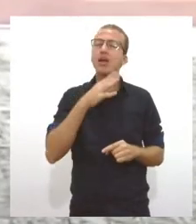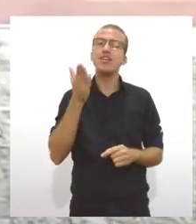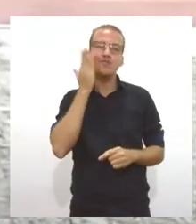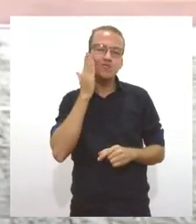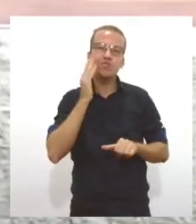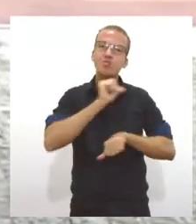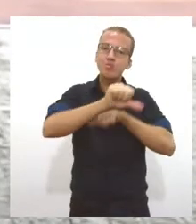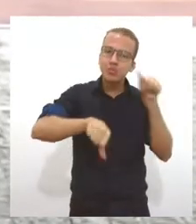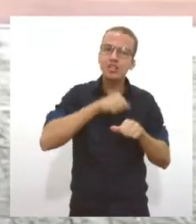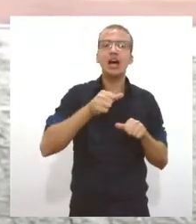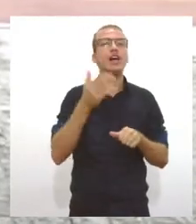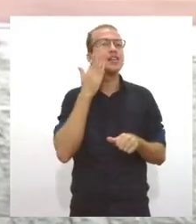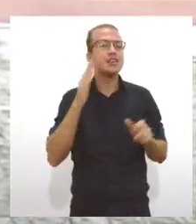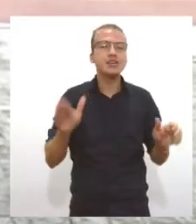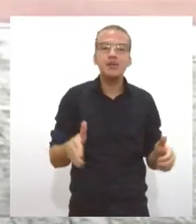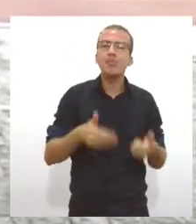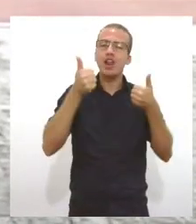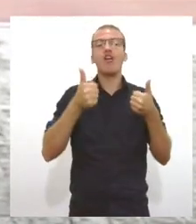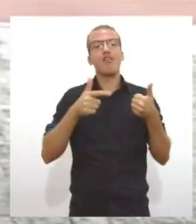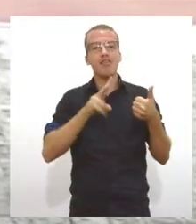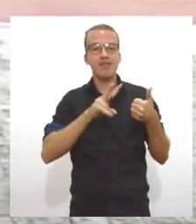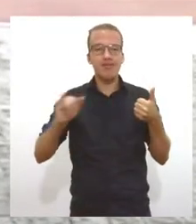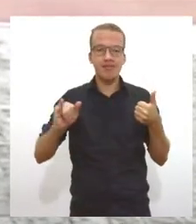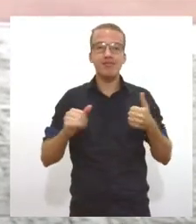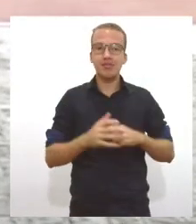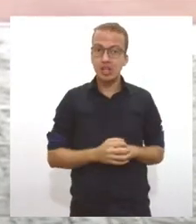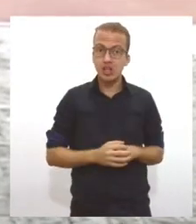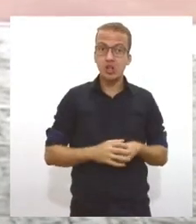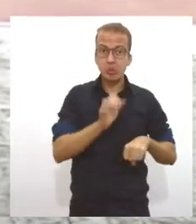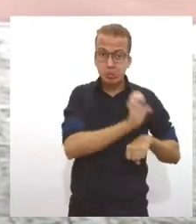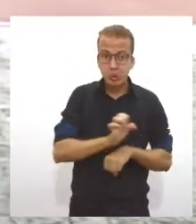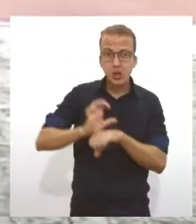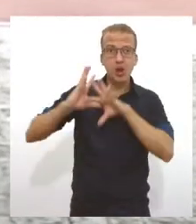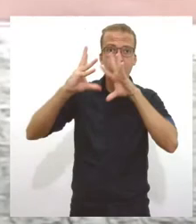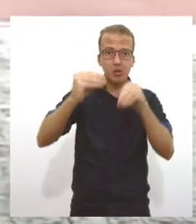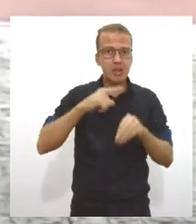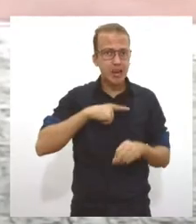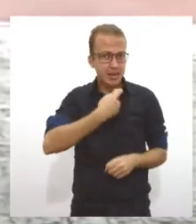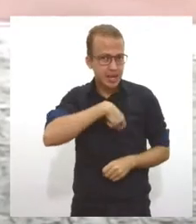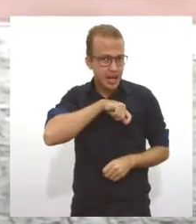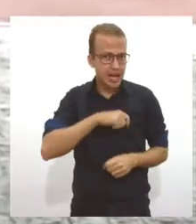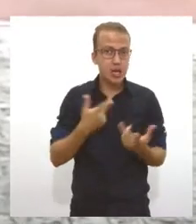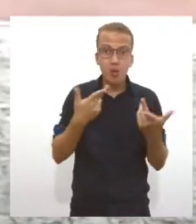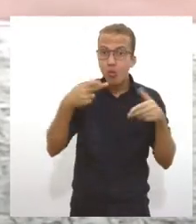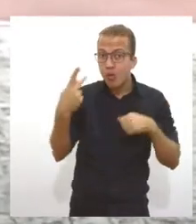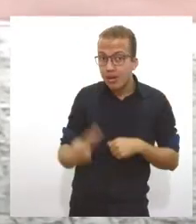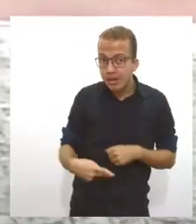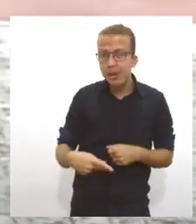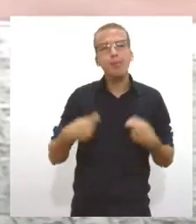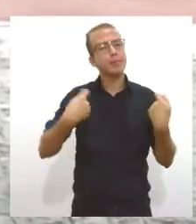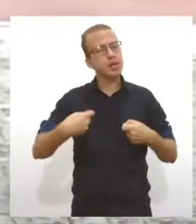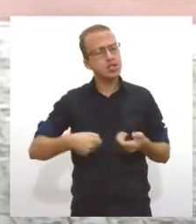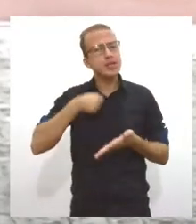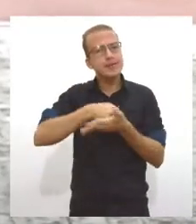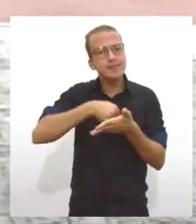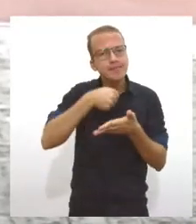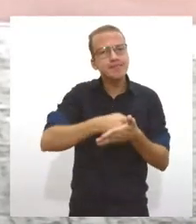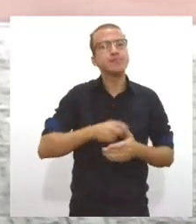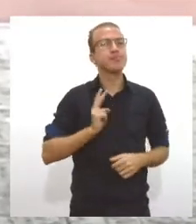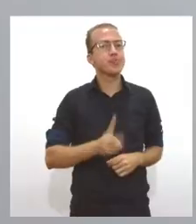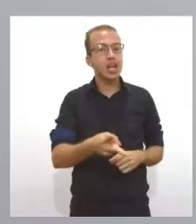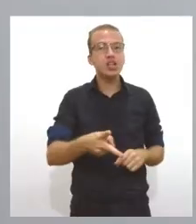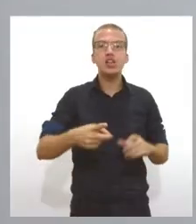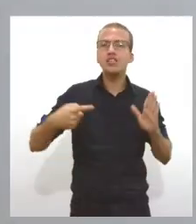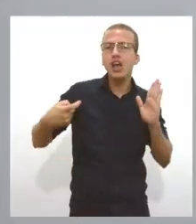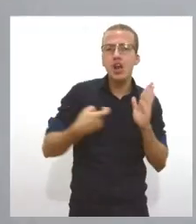Sergipe saiu na frente. Não é todo Estado que tem uma delegacia como a DEPAMA, não. Então a gente tem que na nossa luta denunciar, não se